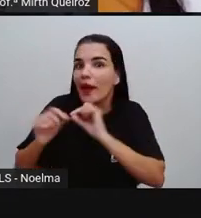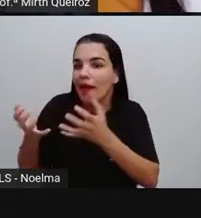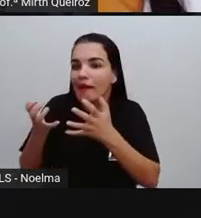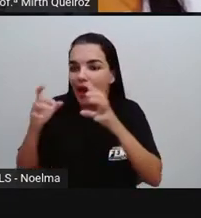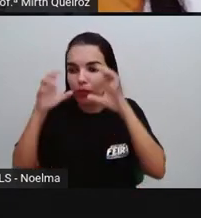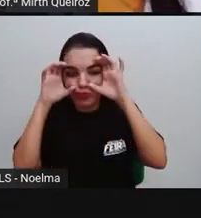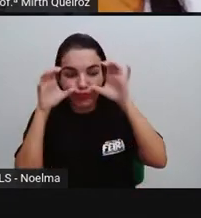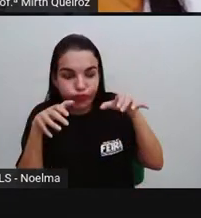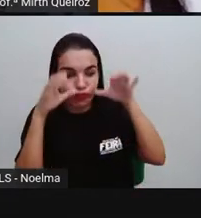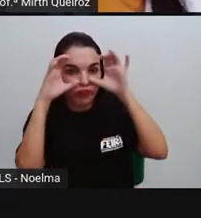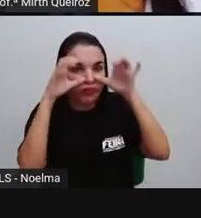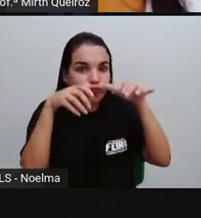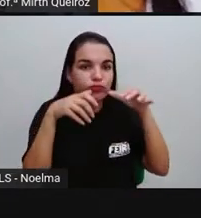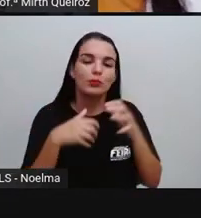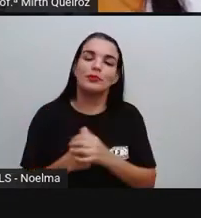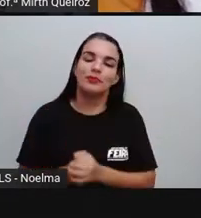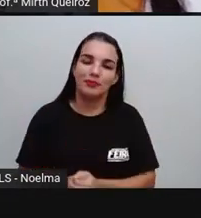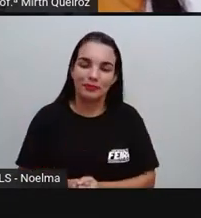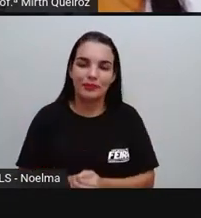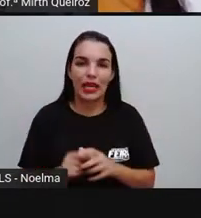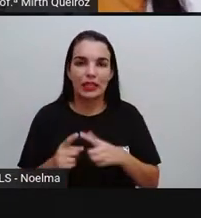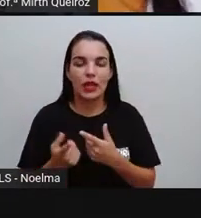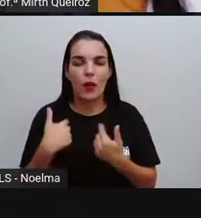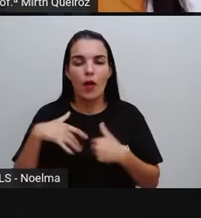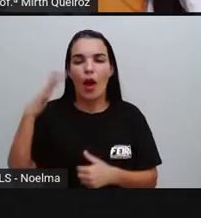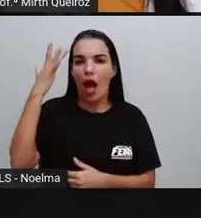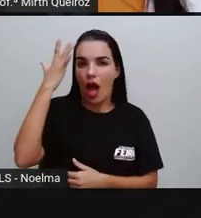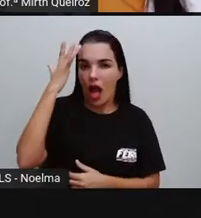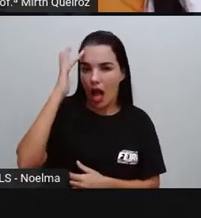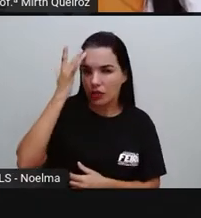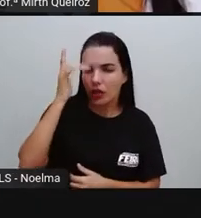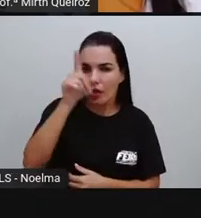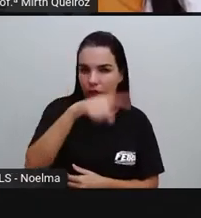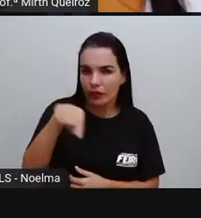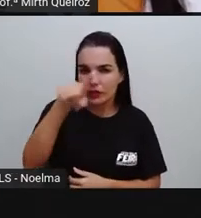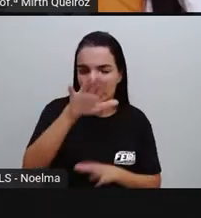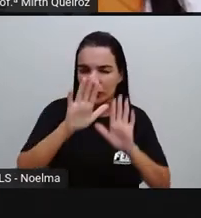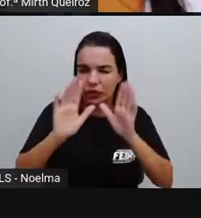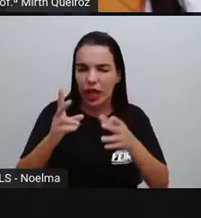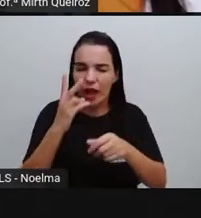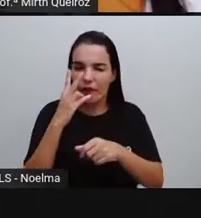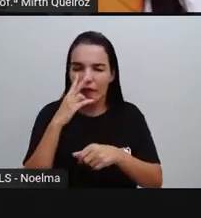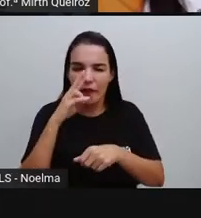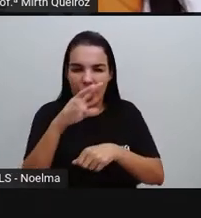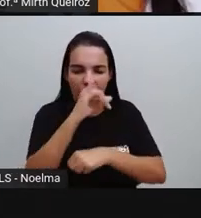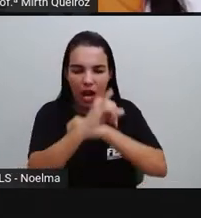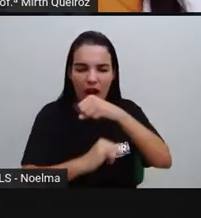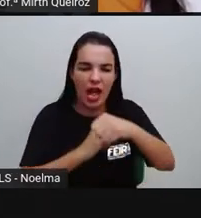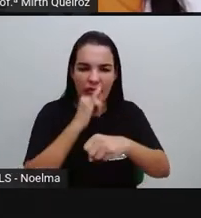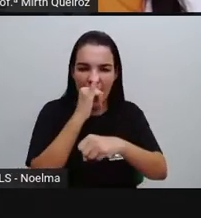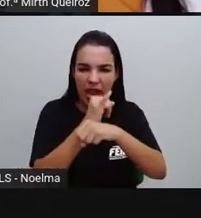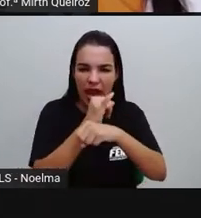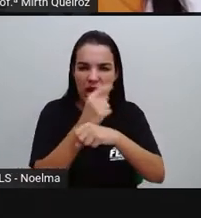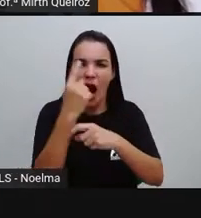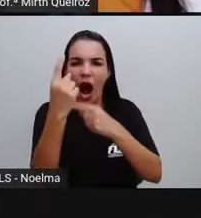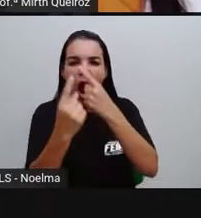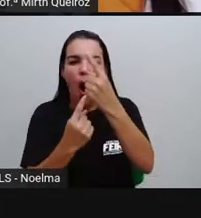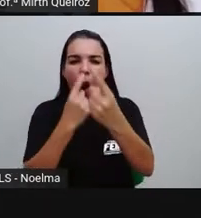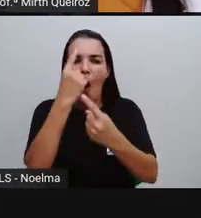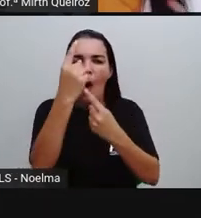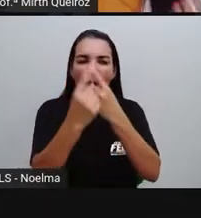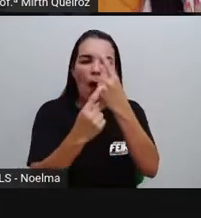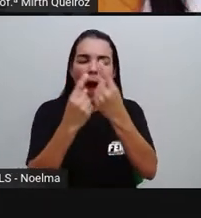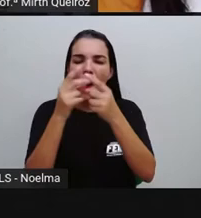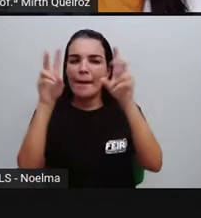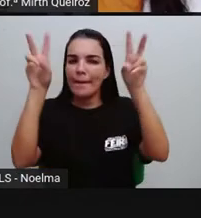a matéria. Eu acredito que vocês já tenham visto, né? Na internet, algumas manchetes em que a gente